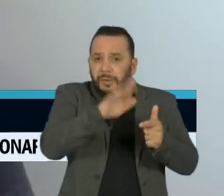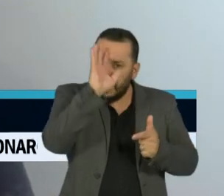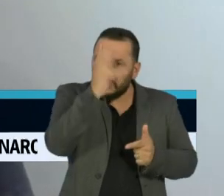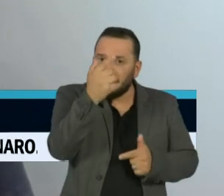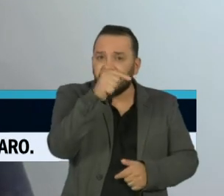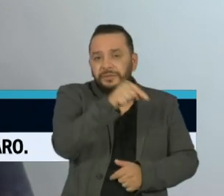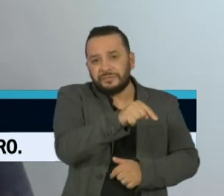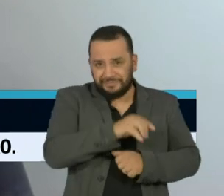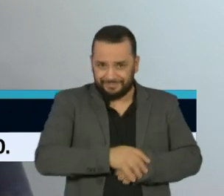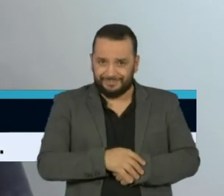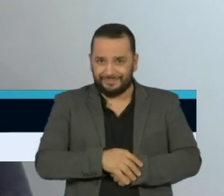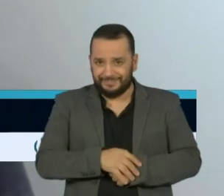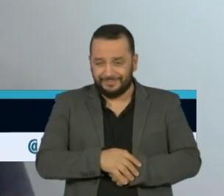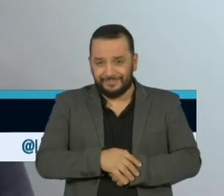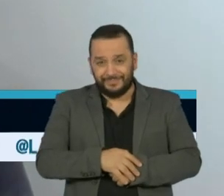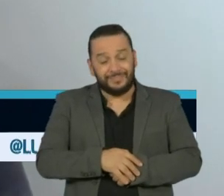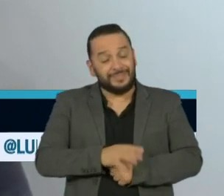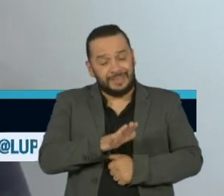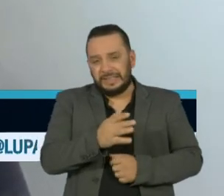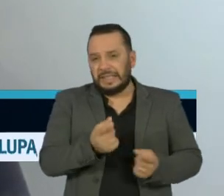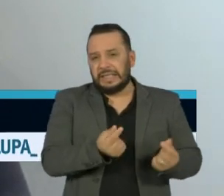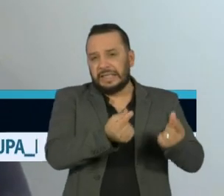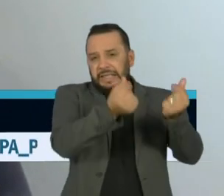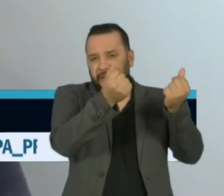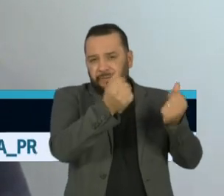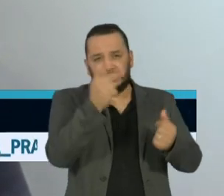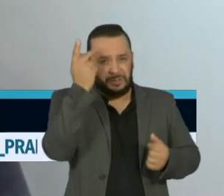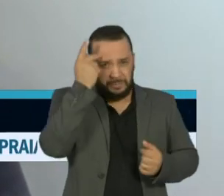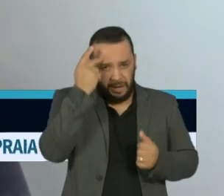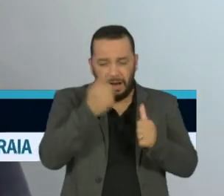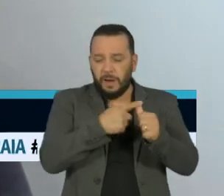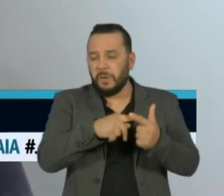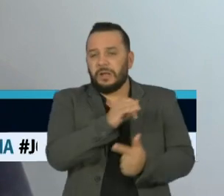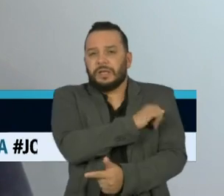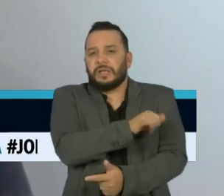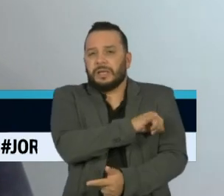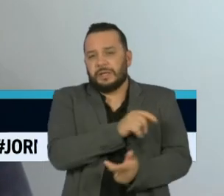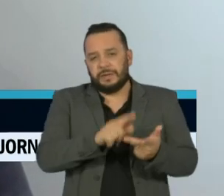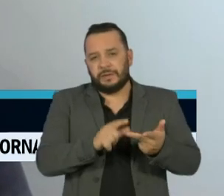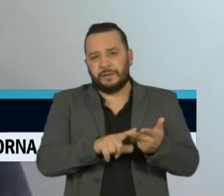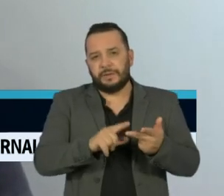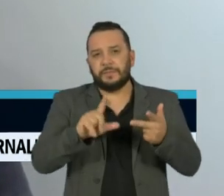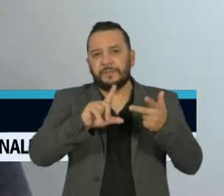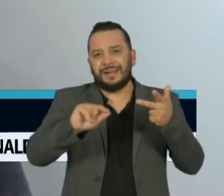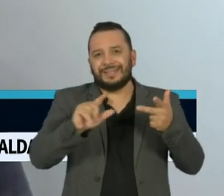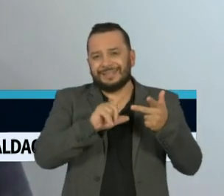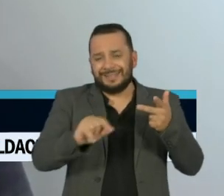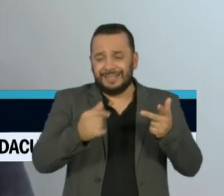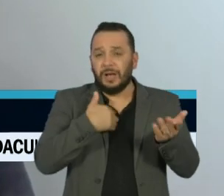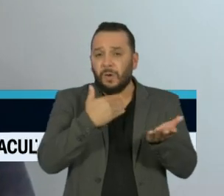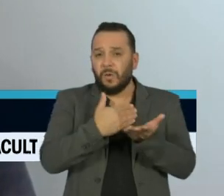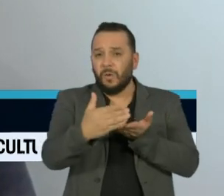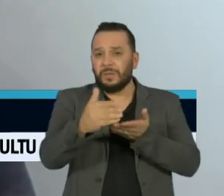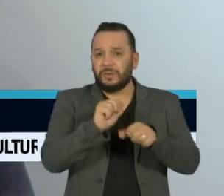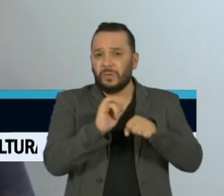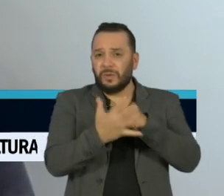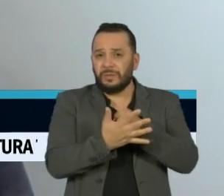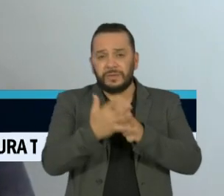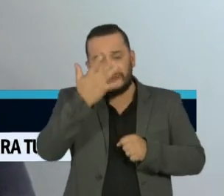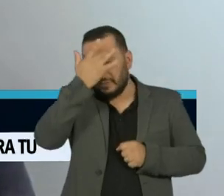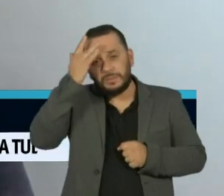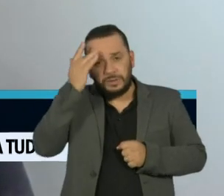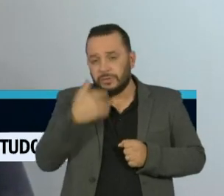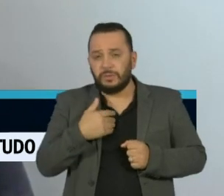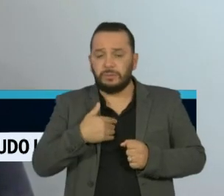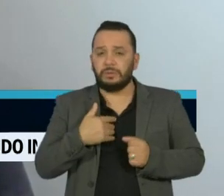controle. Os bairros mais nobres, tanto de São Paulo, Rio de Janeiro, Brasília, onde aconteceram os primeiros casos, as pessoas podem